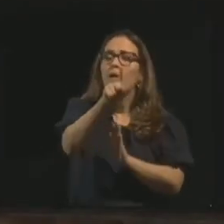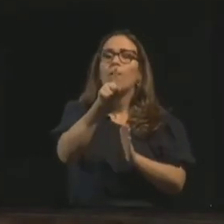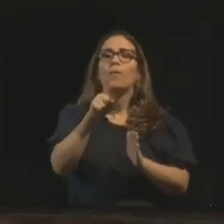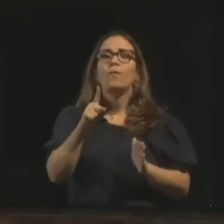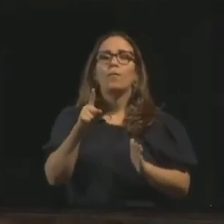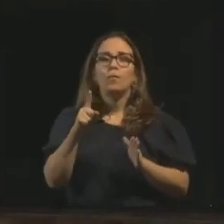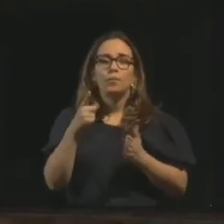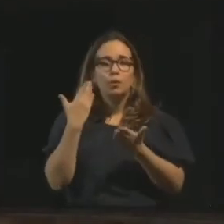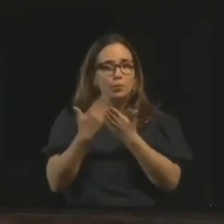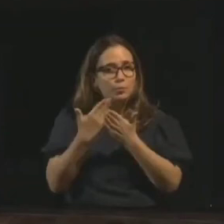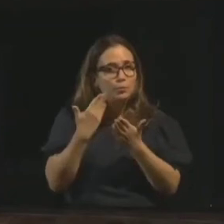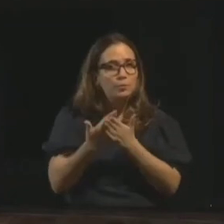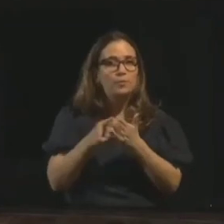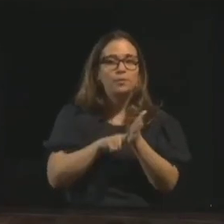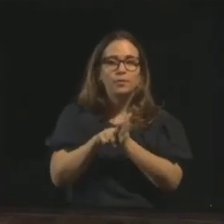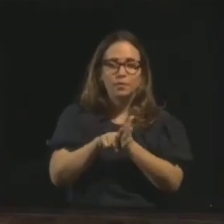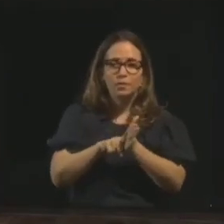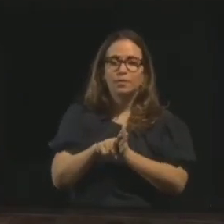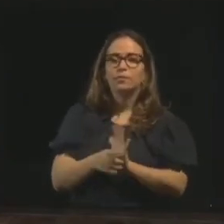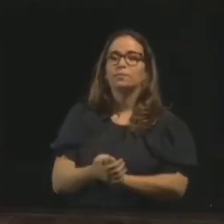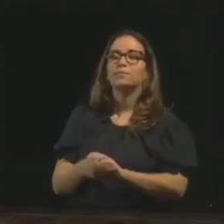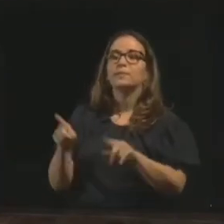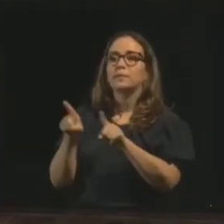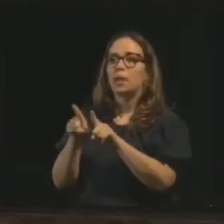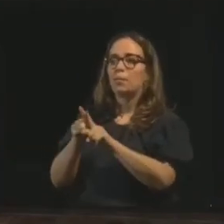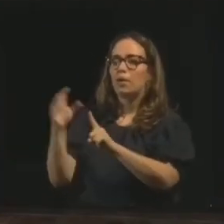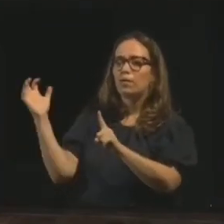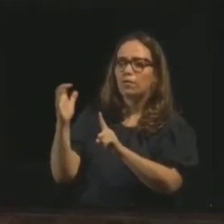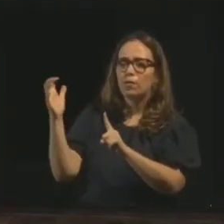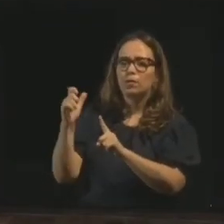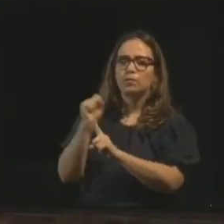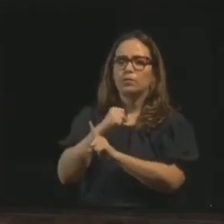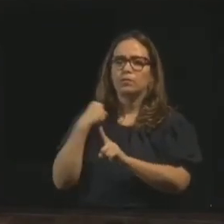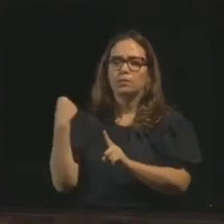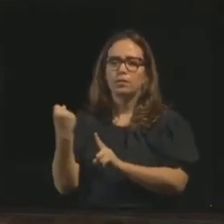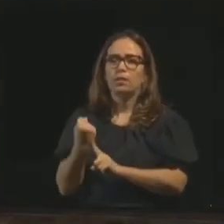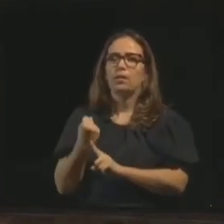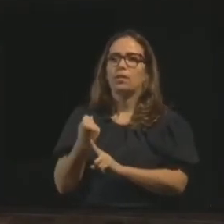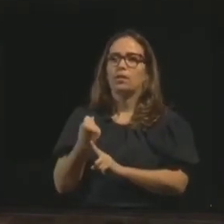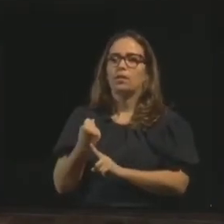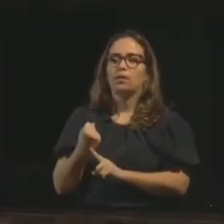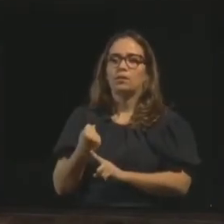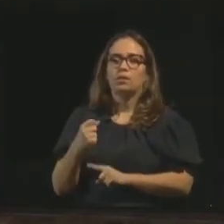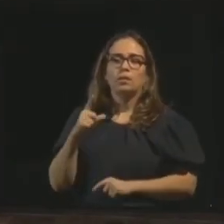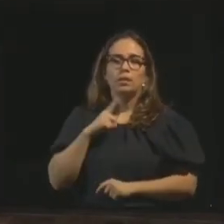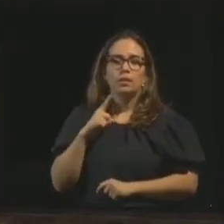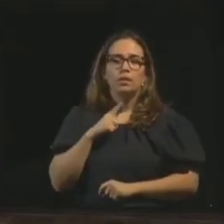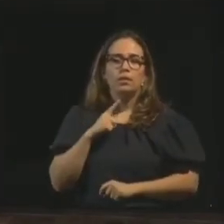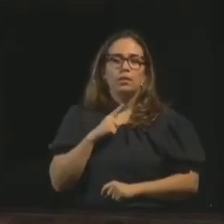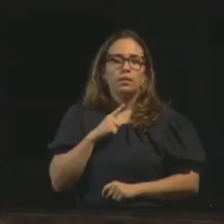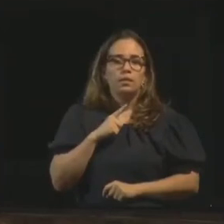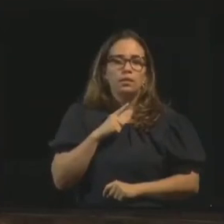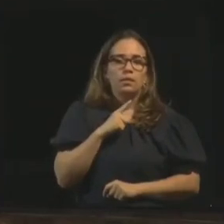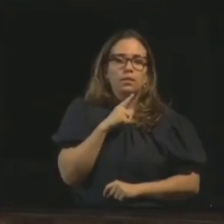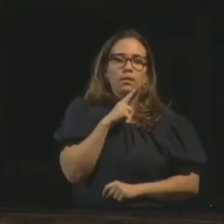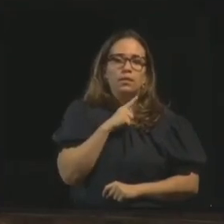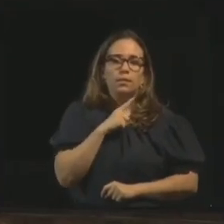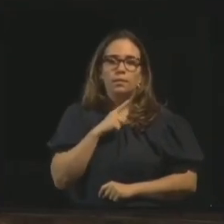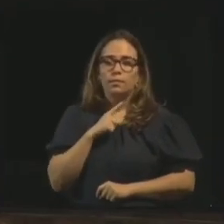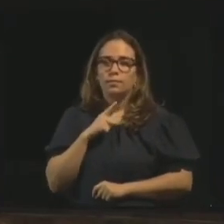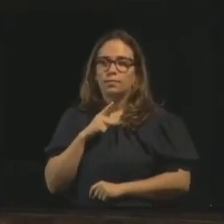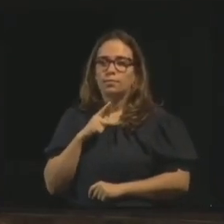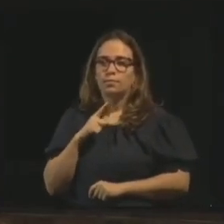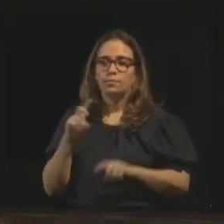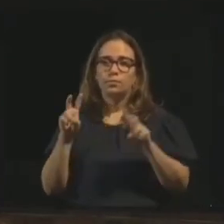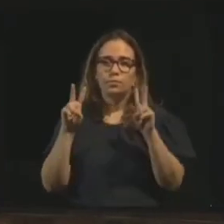do estudo de Allan Kardec. Influência da sociedade, hoje a gente está com esse relativismo excessivo, tem sido muito criticado,